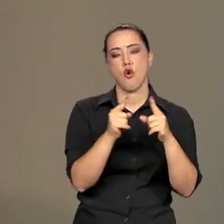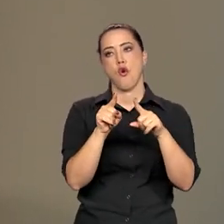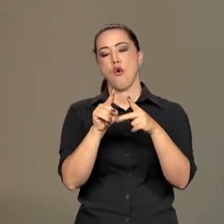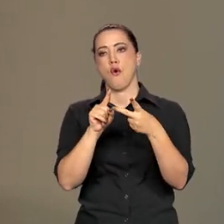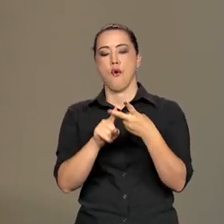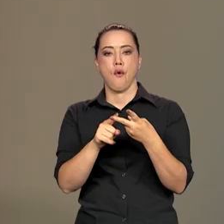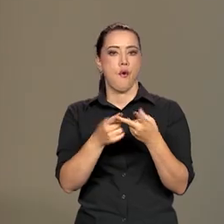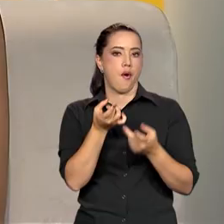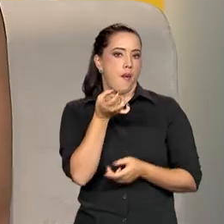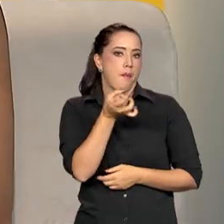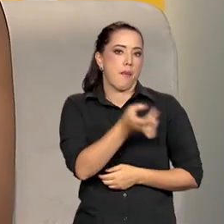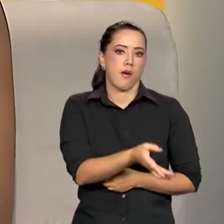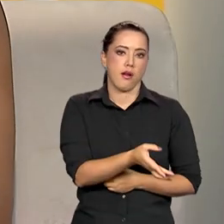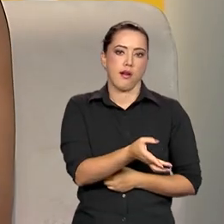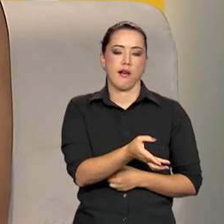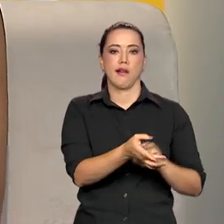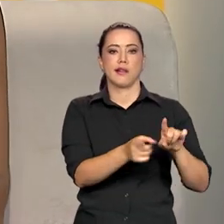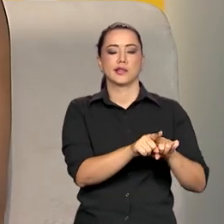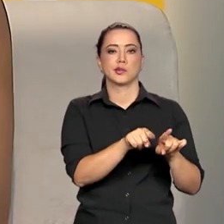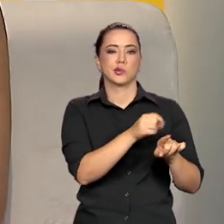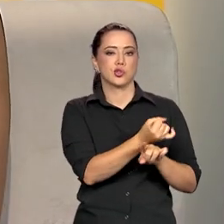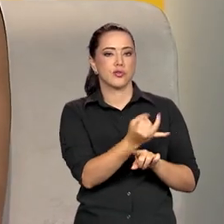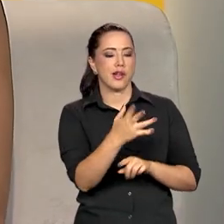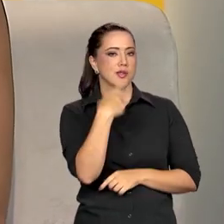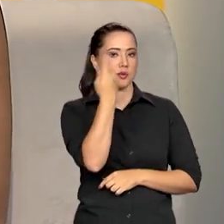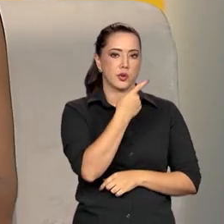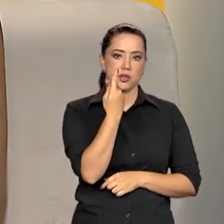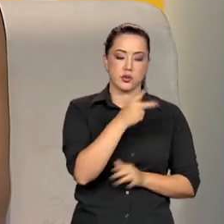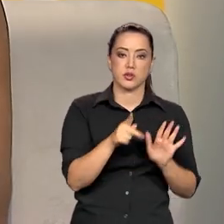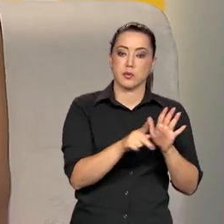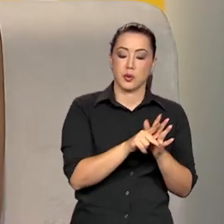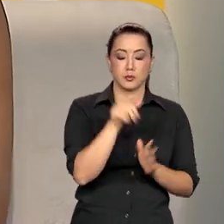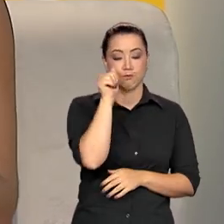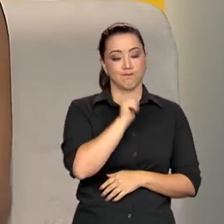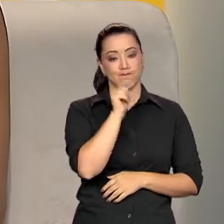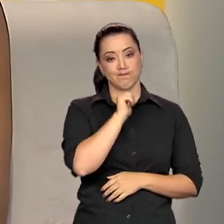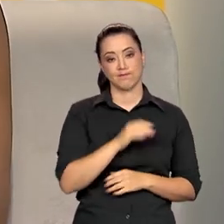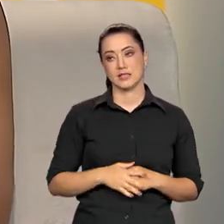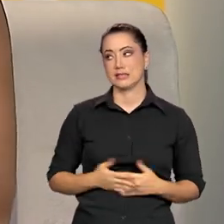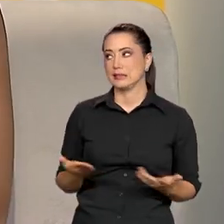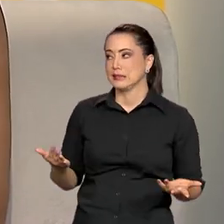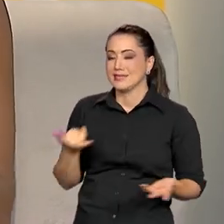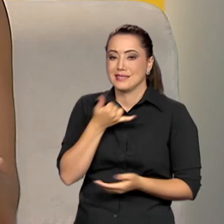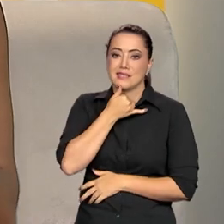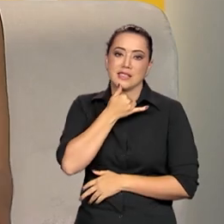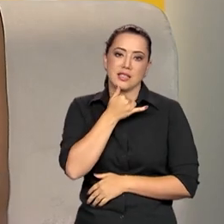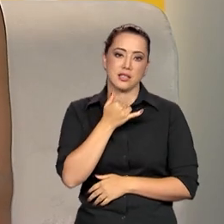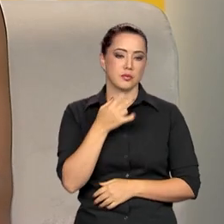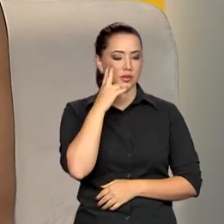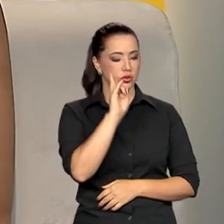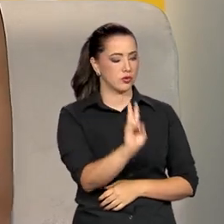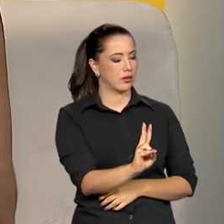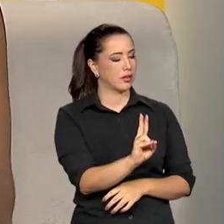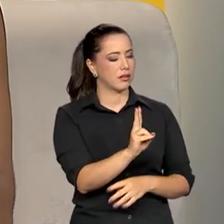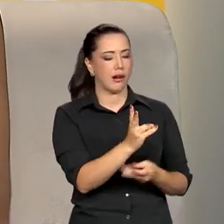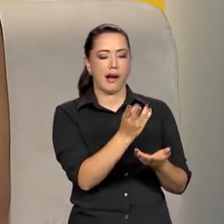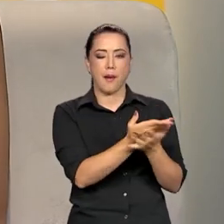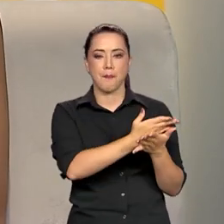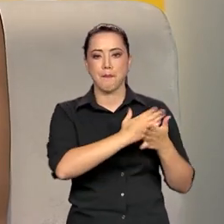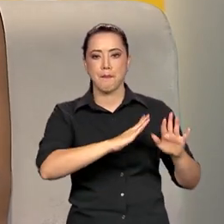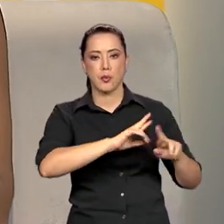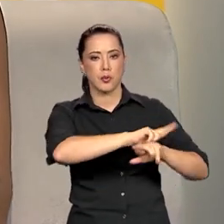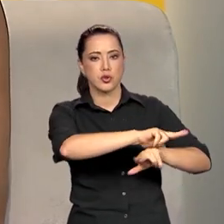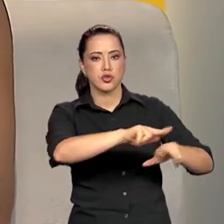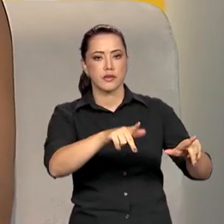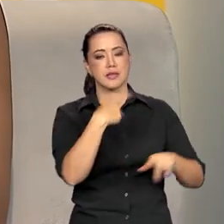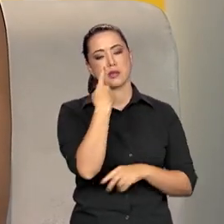com o 8-0. Então, gente tinha muita coisa que, infelizmente, se eu tivesse que resumir, era terra arrasada, literalmente,